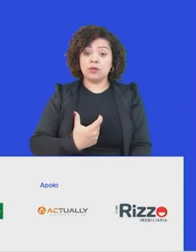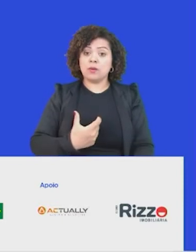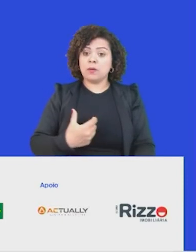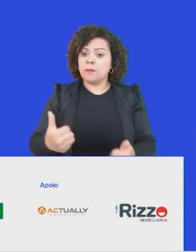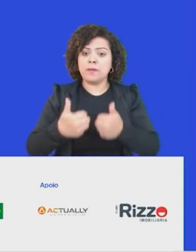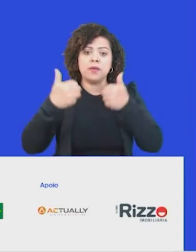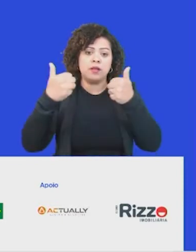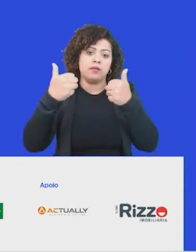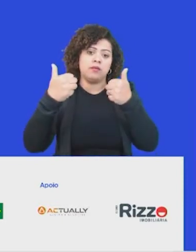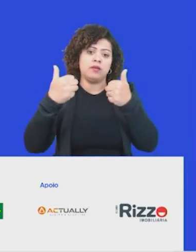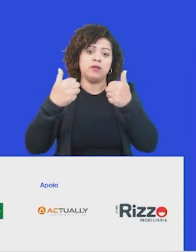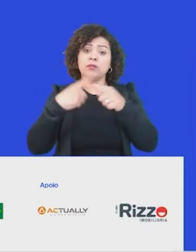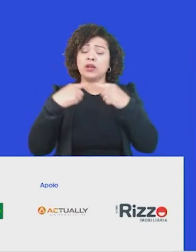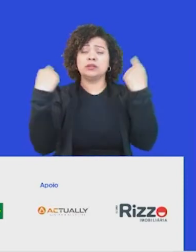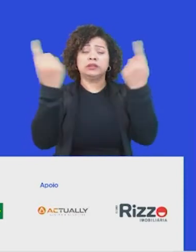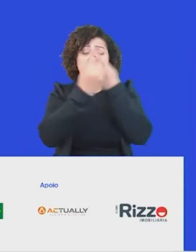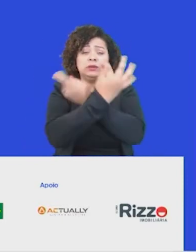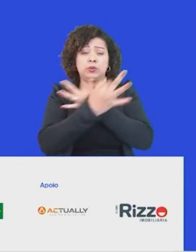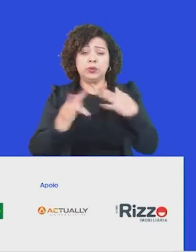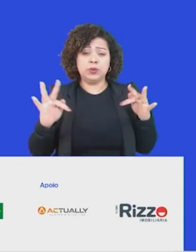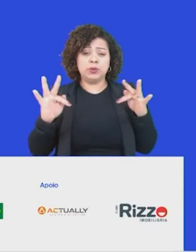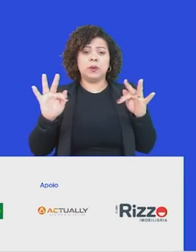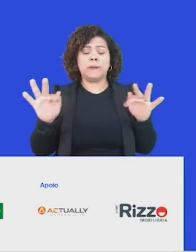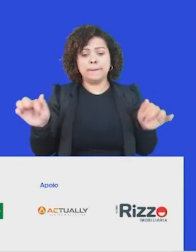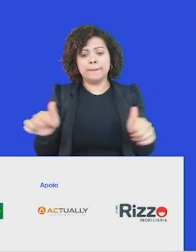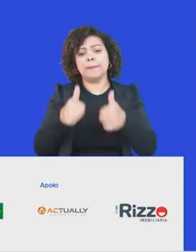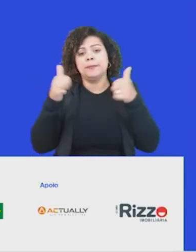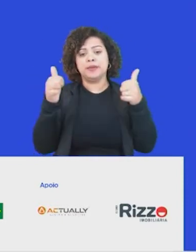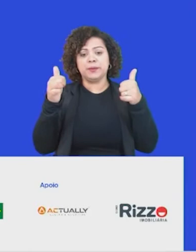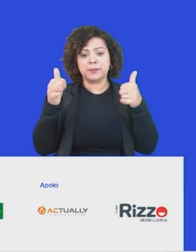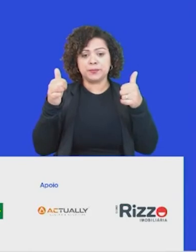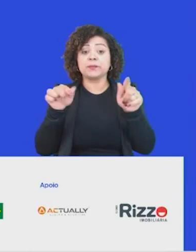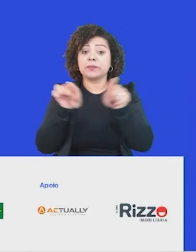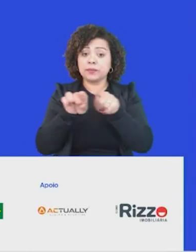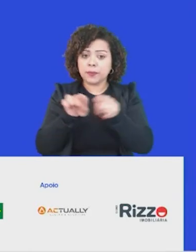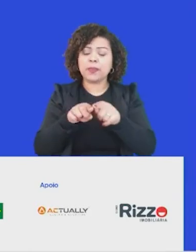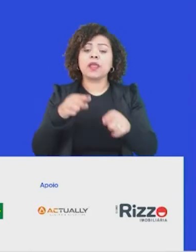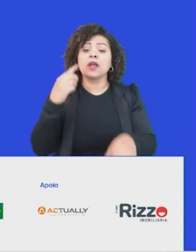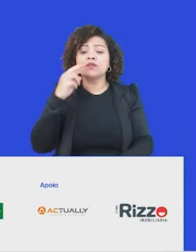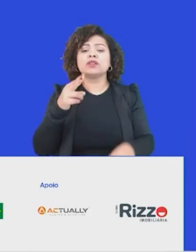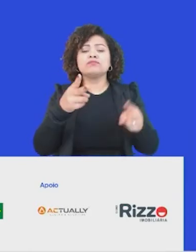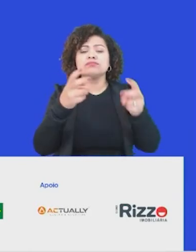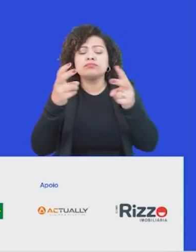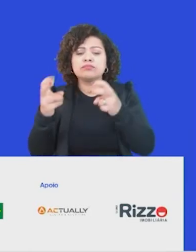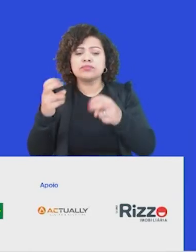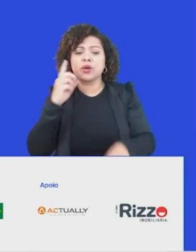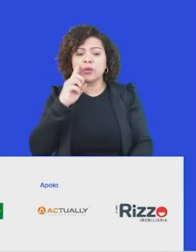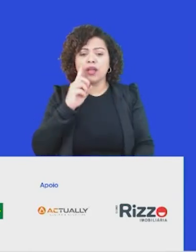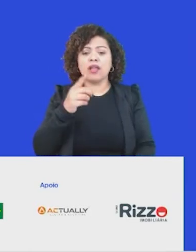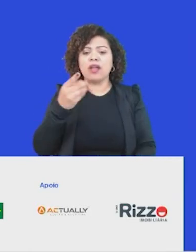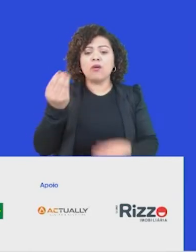dores da humanidade. Então, é interessante ver isso de uma ótica também tangível, eu uso muitos relatores, vocês vão ver as